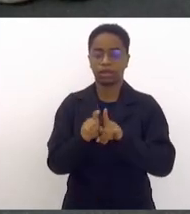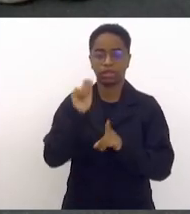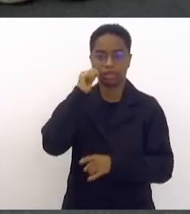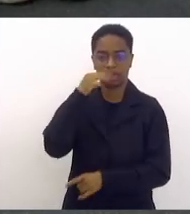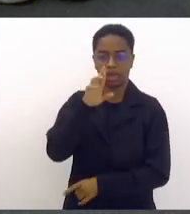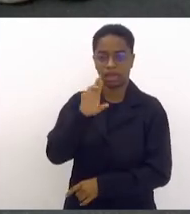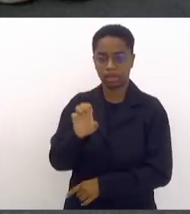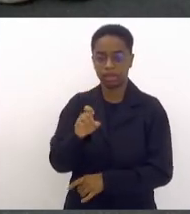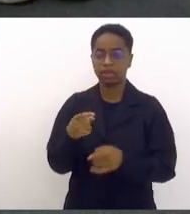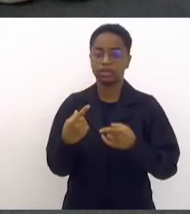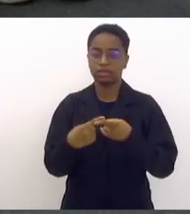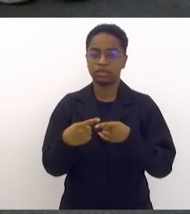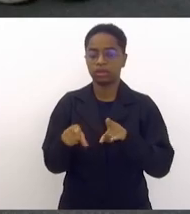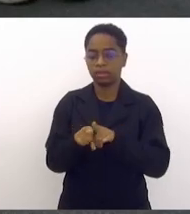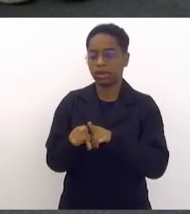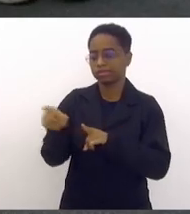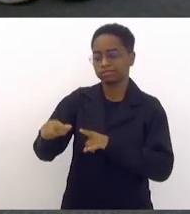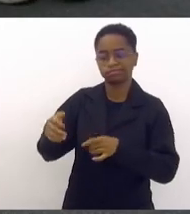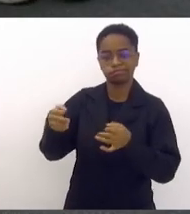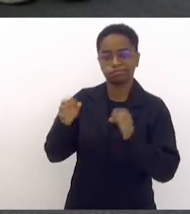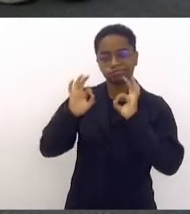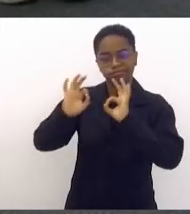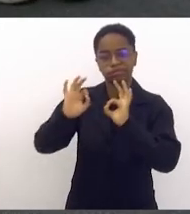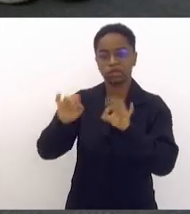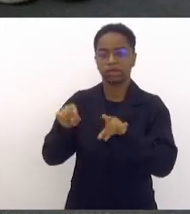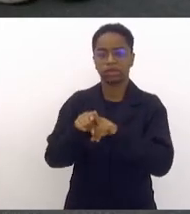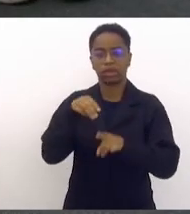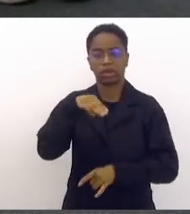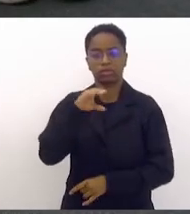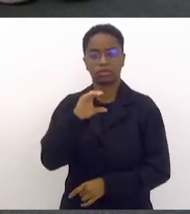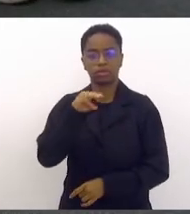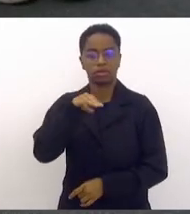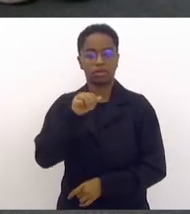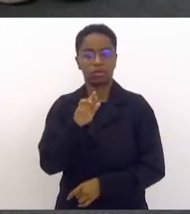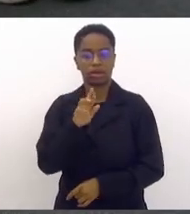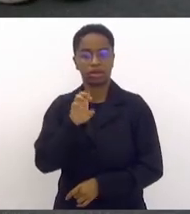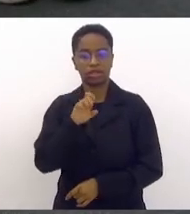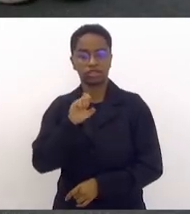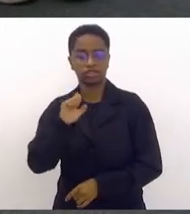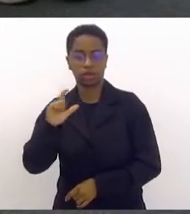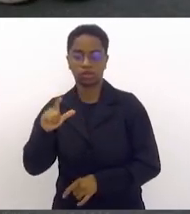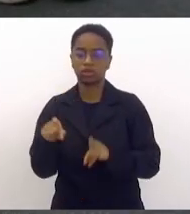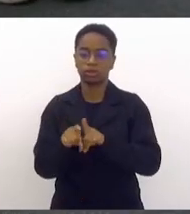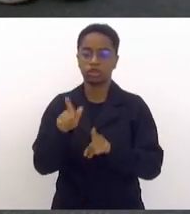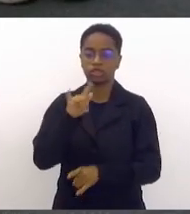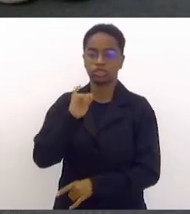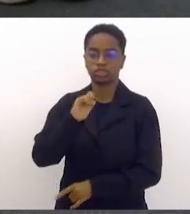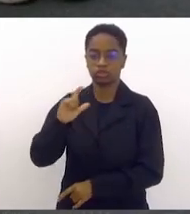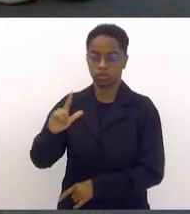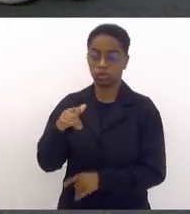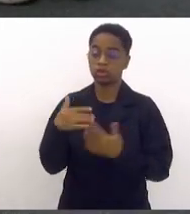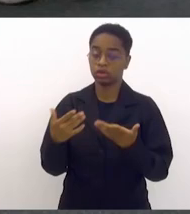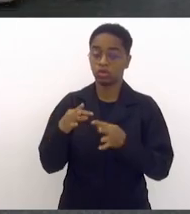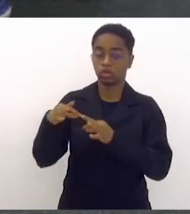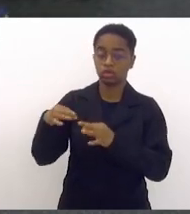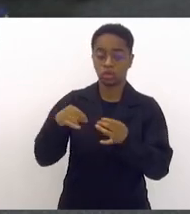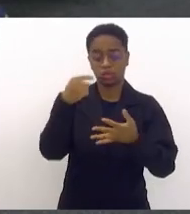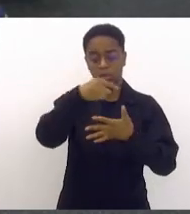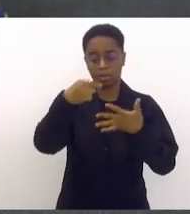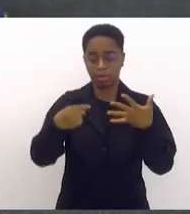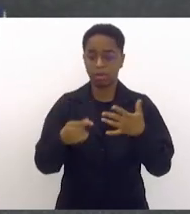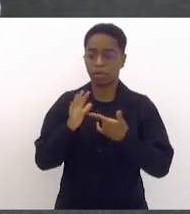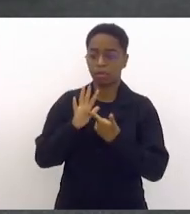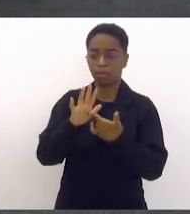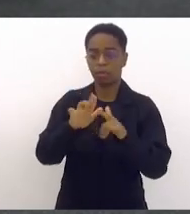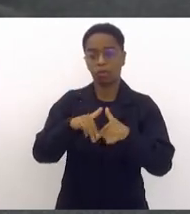uma mina no rap que manda muito, MC Marechal e, obviamente, o grande Gil Metralha. Todos esses foram revelados a partir